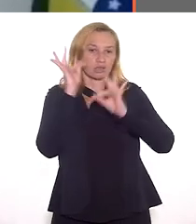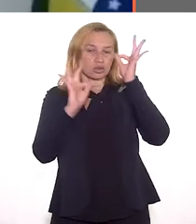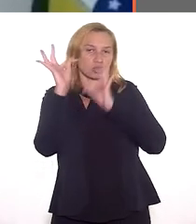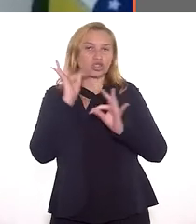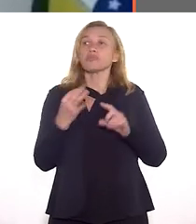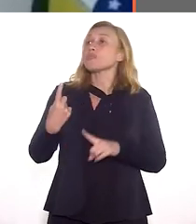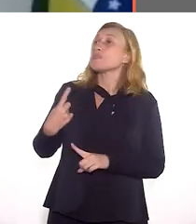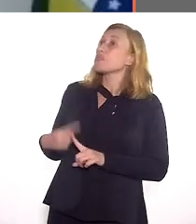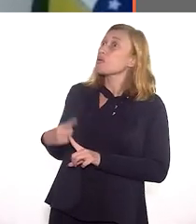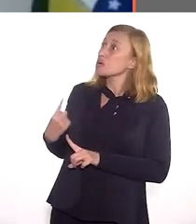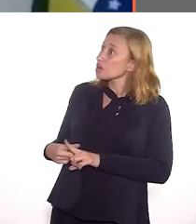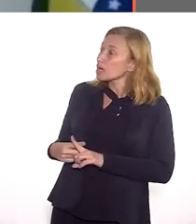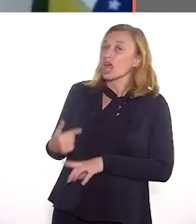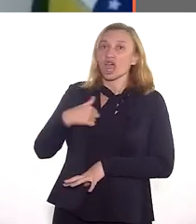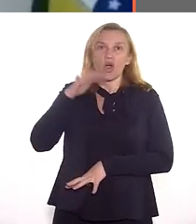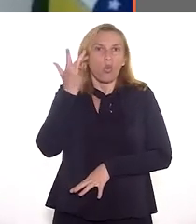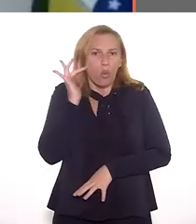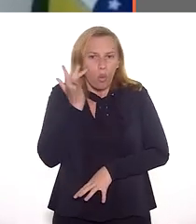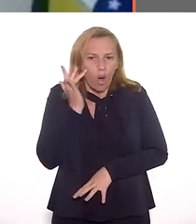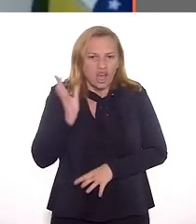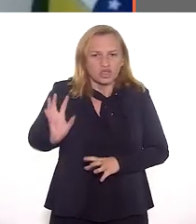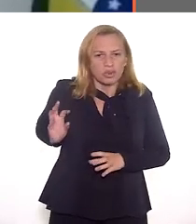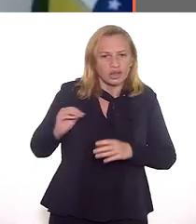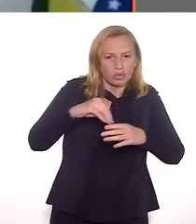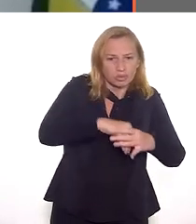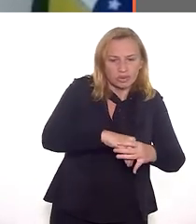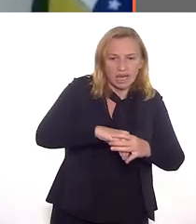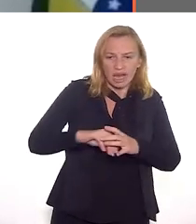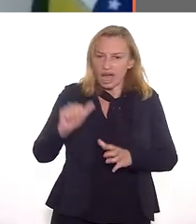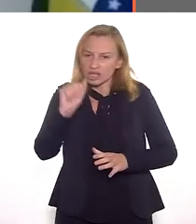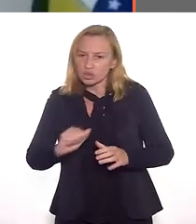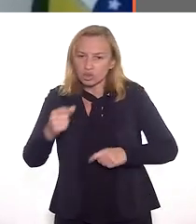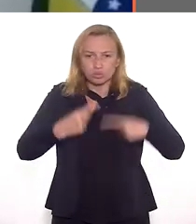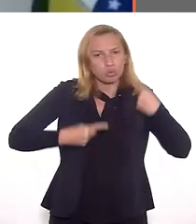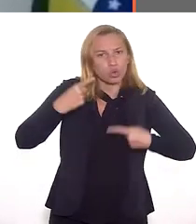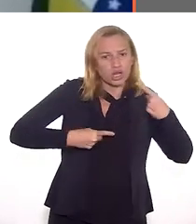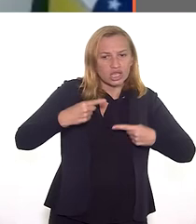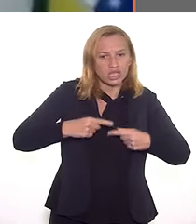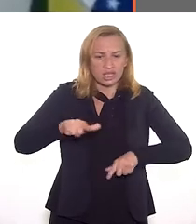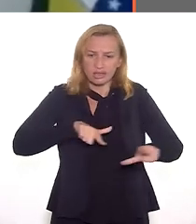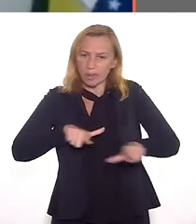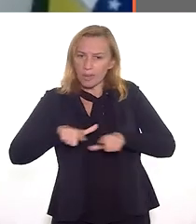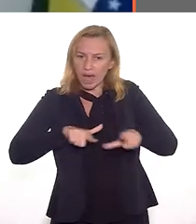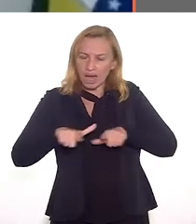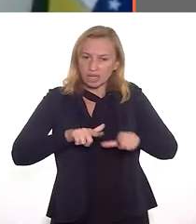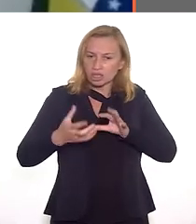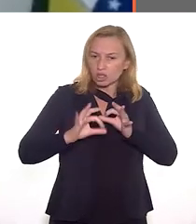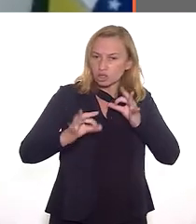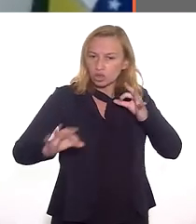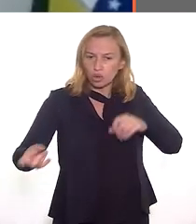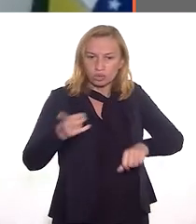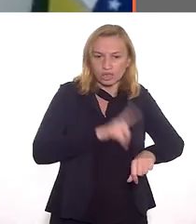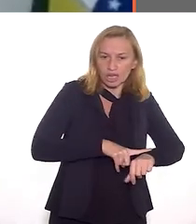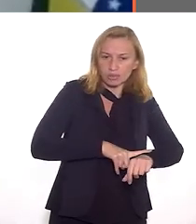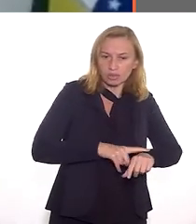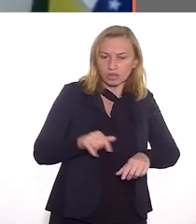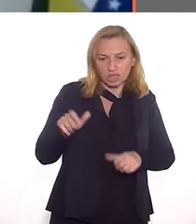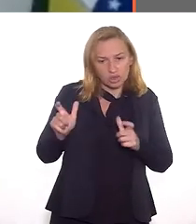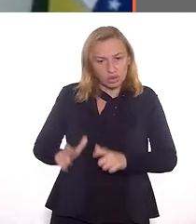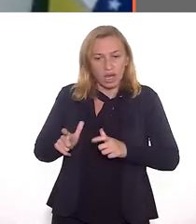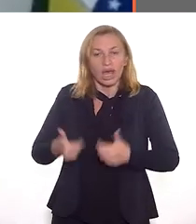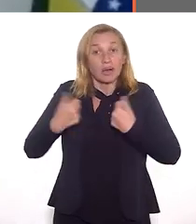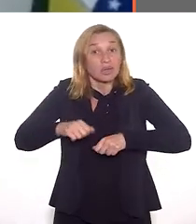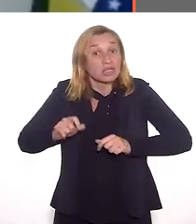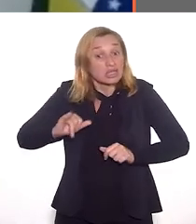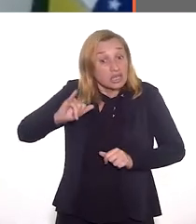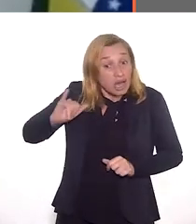saúde, de ciência e tecnologia, enfim, por quê? Porque eu acho que, para implementar ações políticas, serviços de